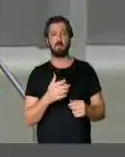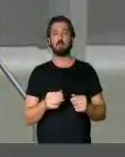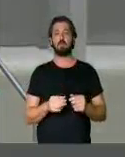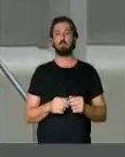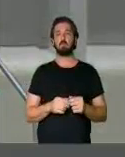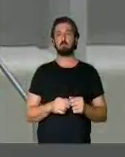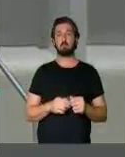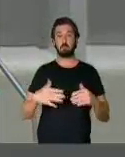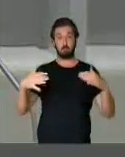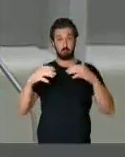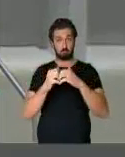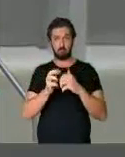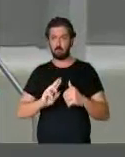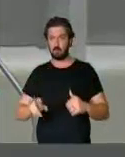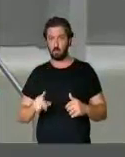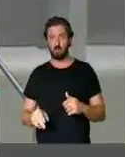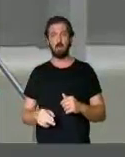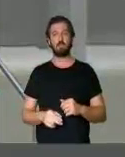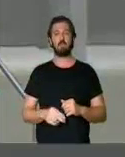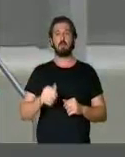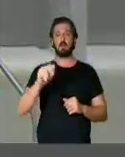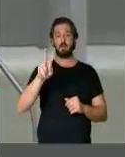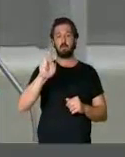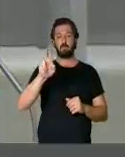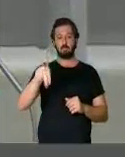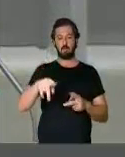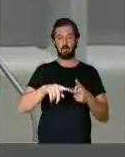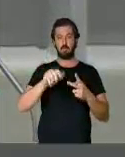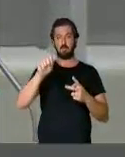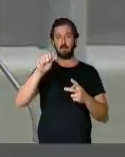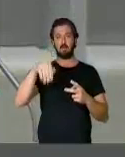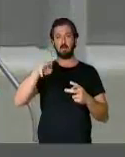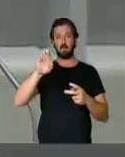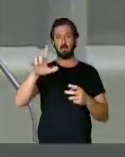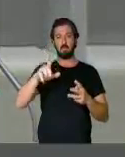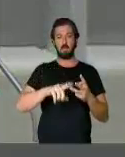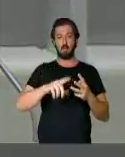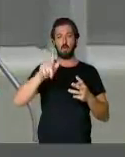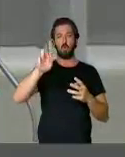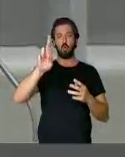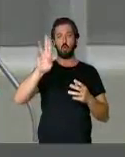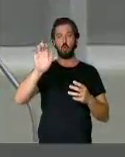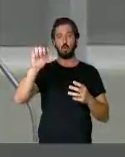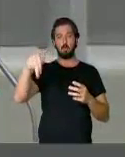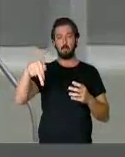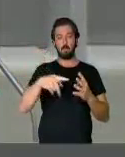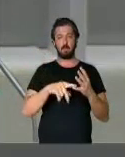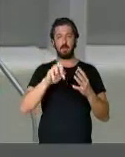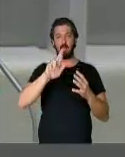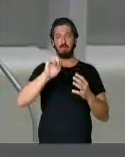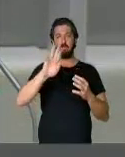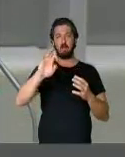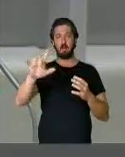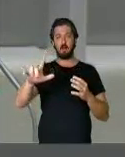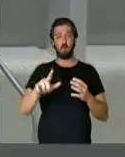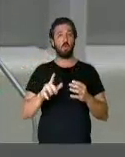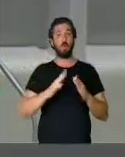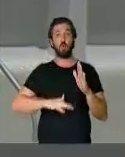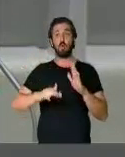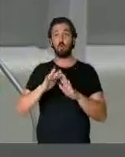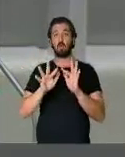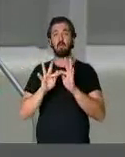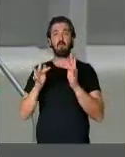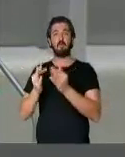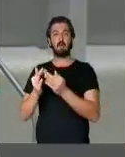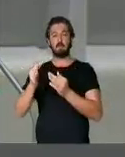não foi acidente. Como Avra, Ambel, Newton Gurman, Rafael Baltresca e todas as